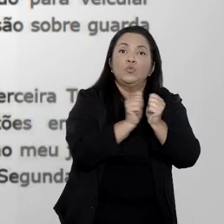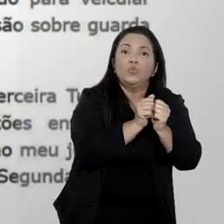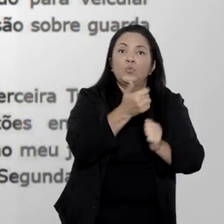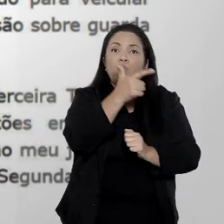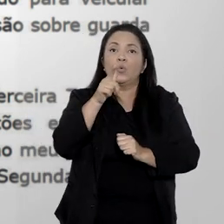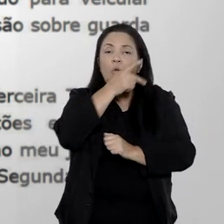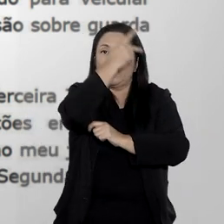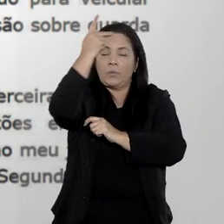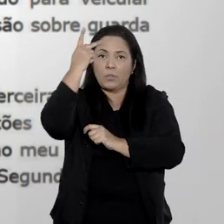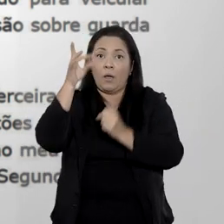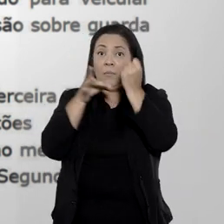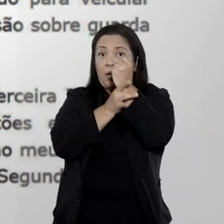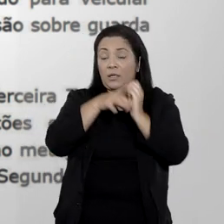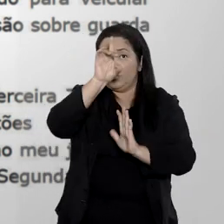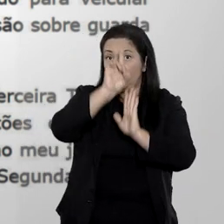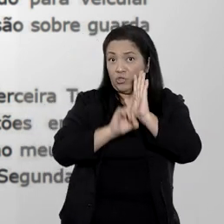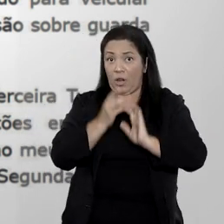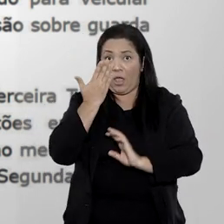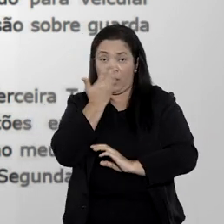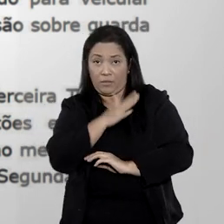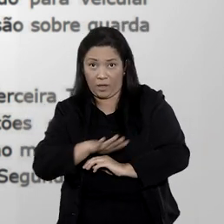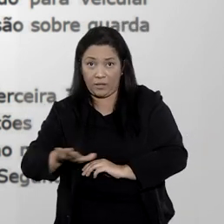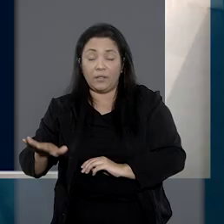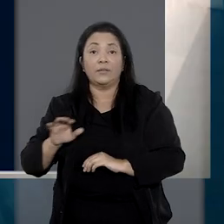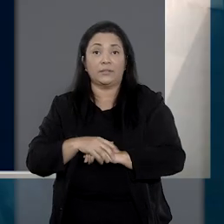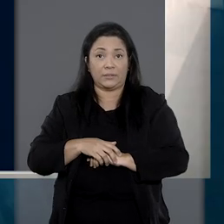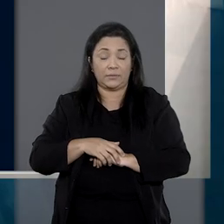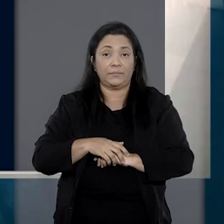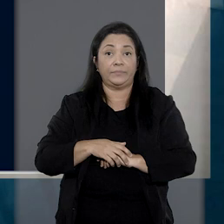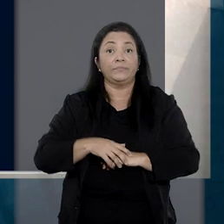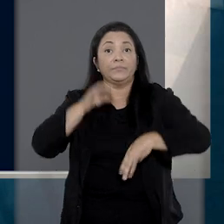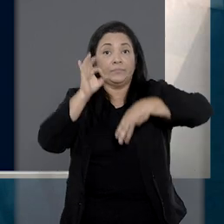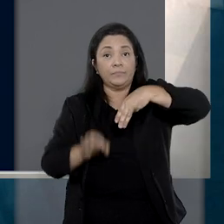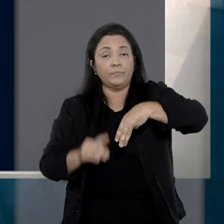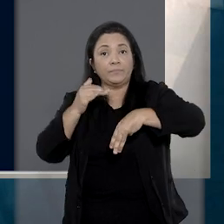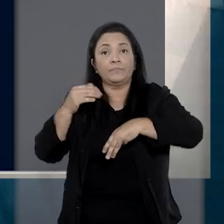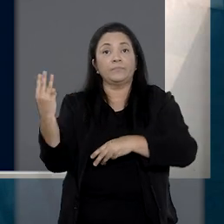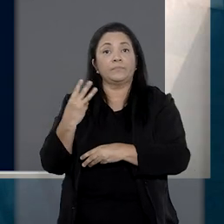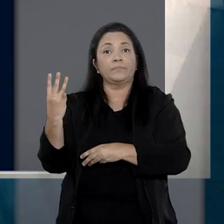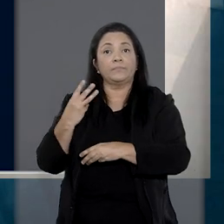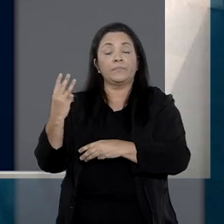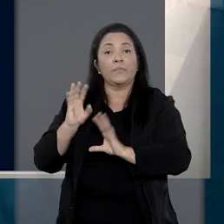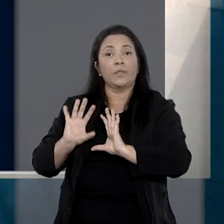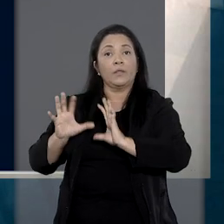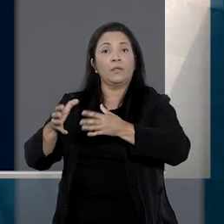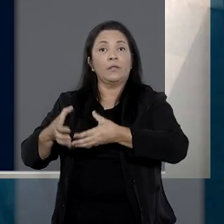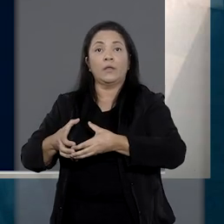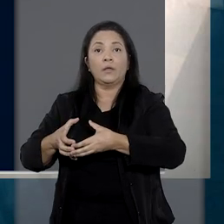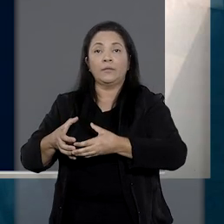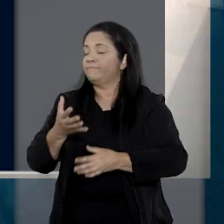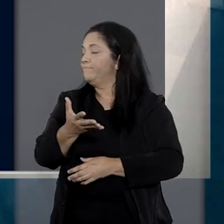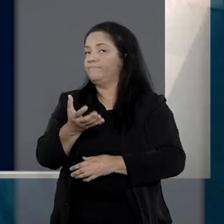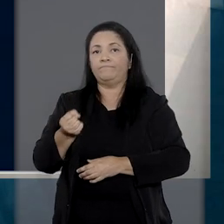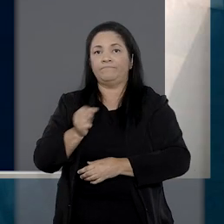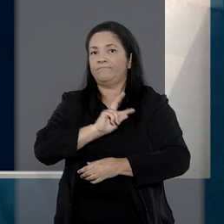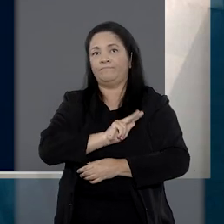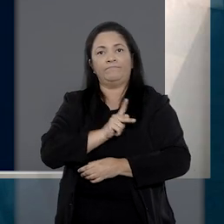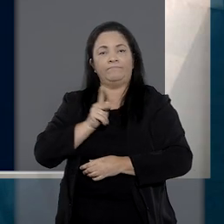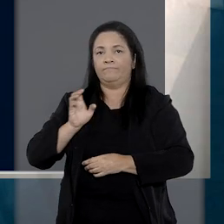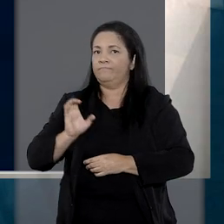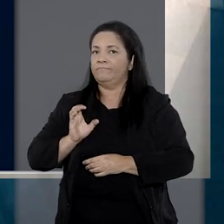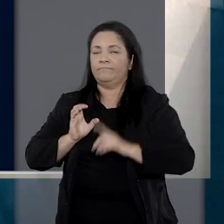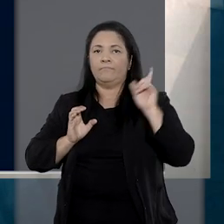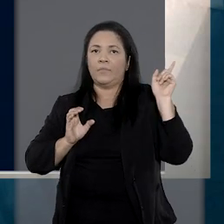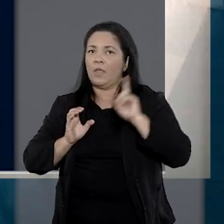pretexto de atendimento do seu melhor interesse. Por unanimidade, os ministros da terceira turma não conheceram do habeas corpus